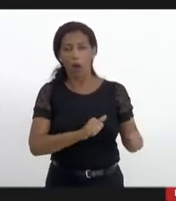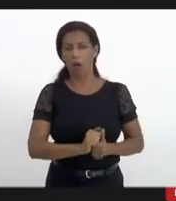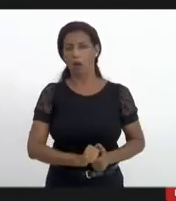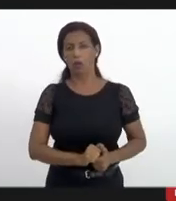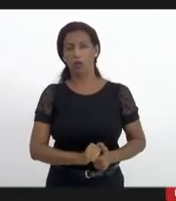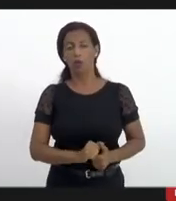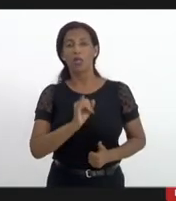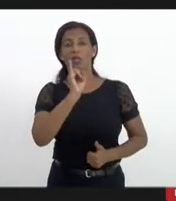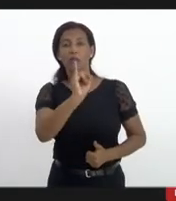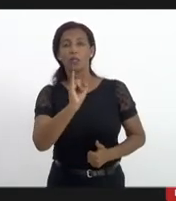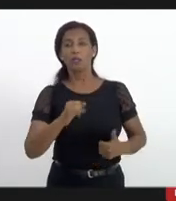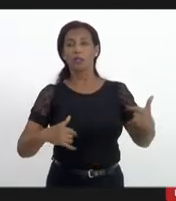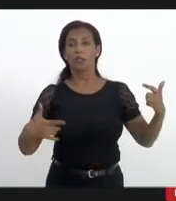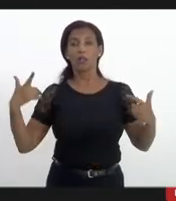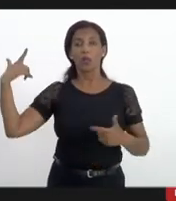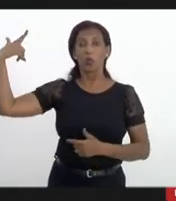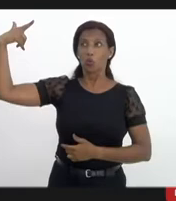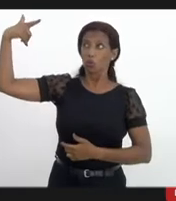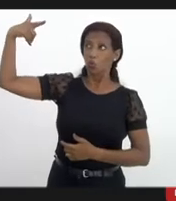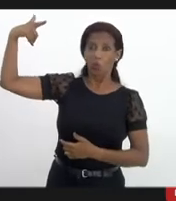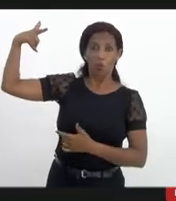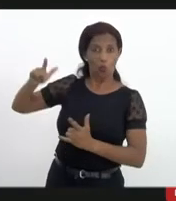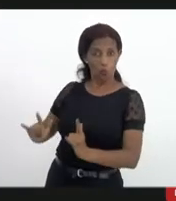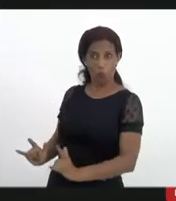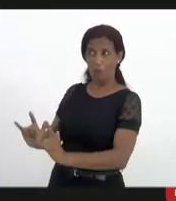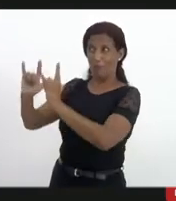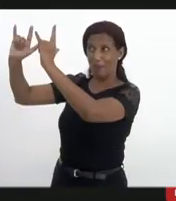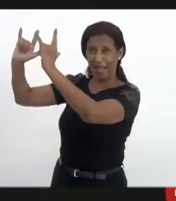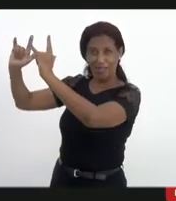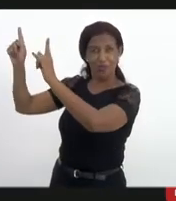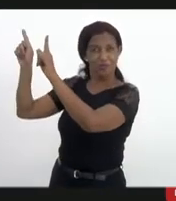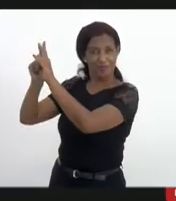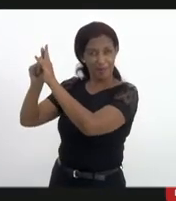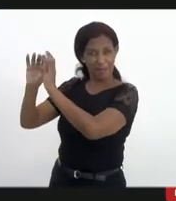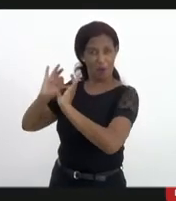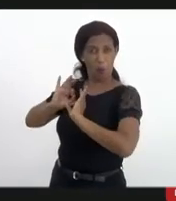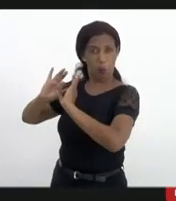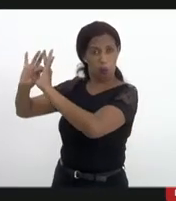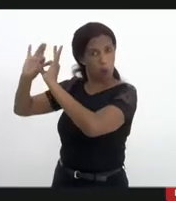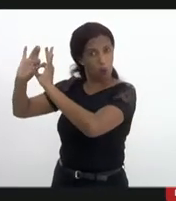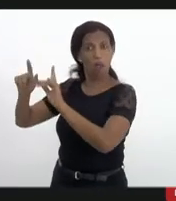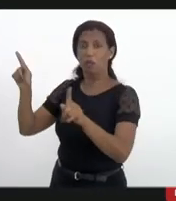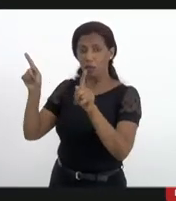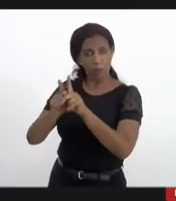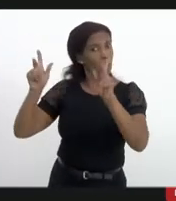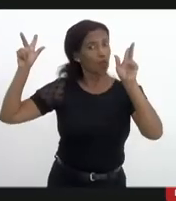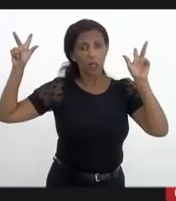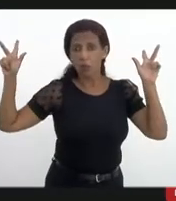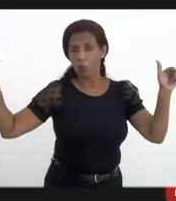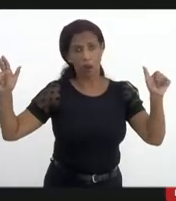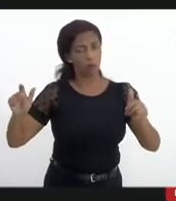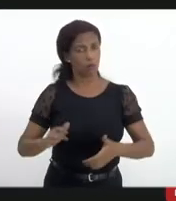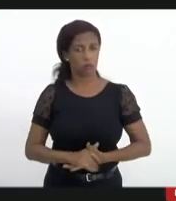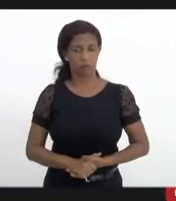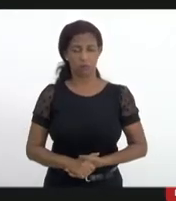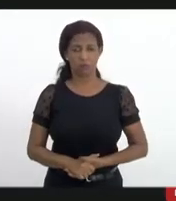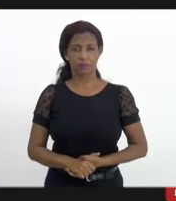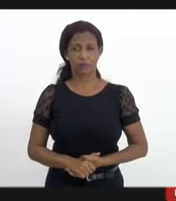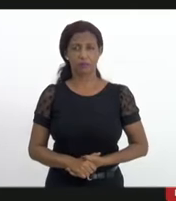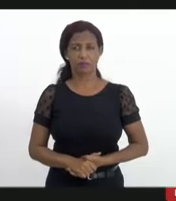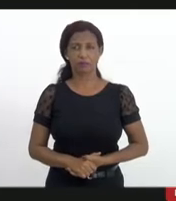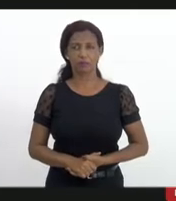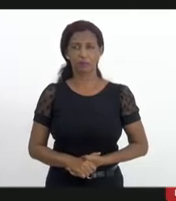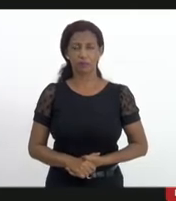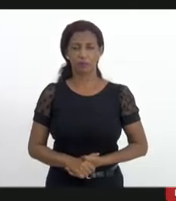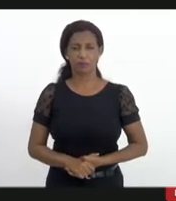tiros vierem do condomínio mais caro do Rio de Janeiro nós iremos reagir da mesma forma e no